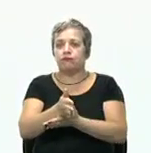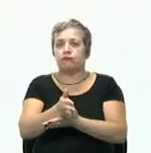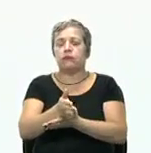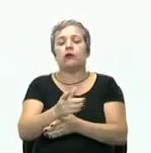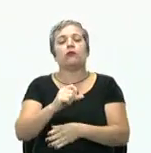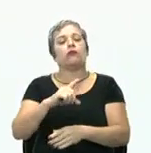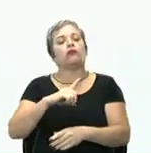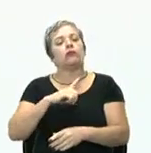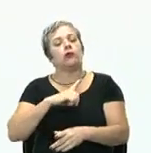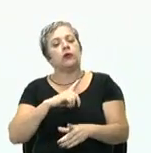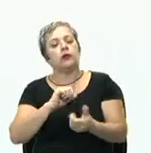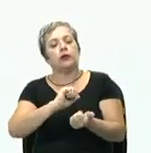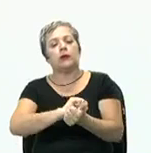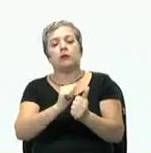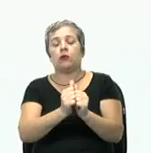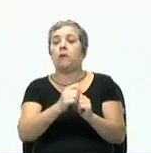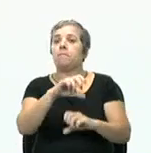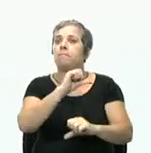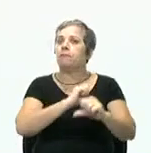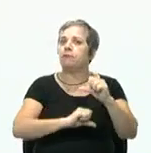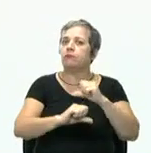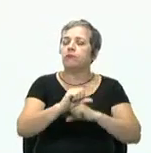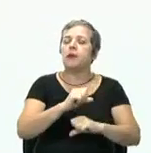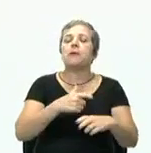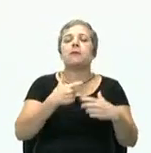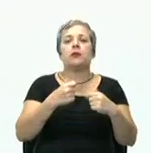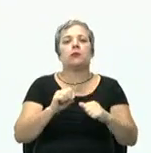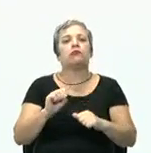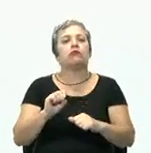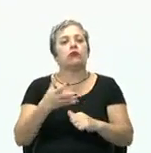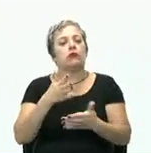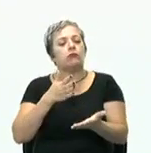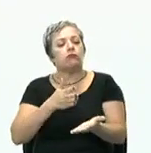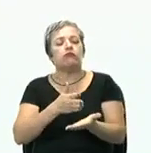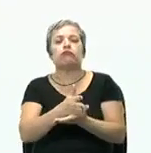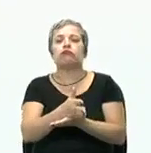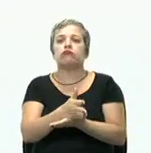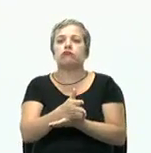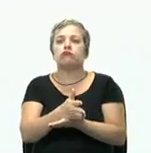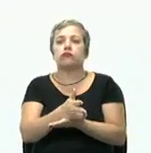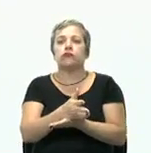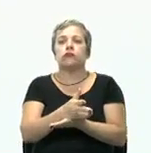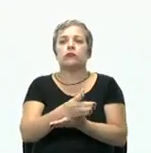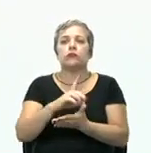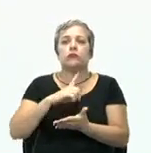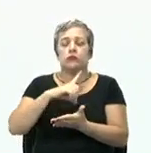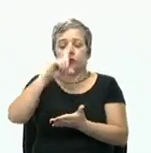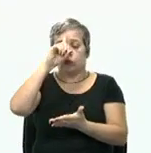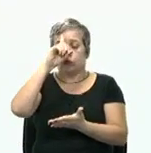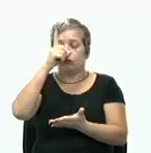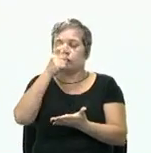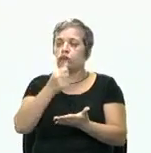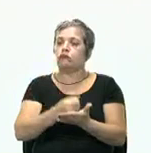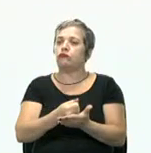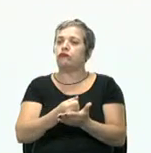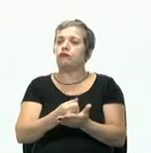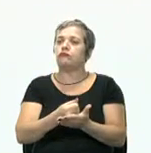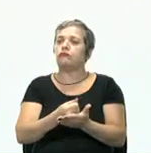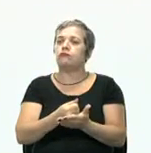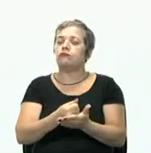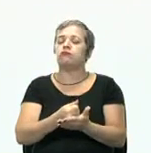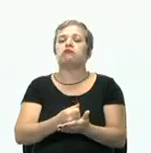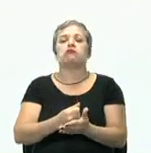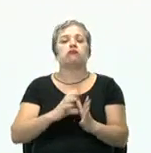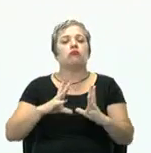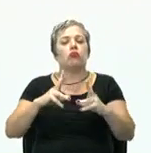fazer adaptações, fazer mudança que tem que ocorrer a aprovação, tomada de decisão e avaliação. Fiz a